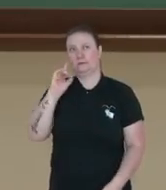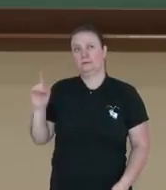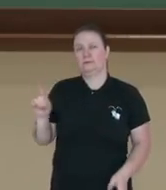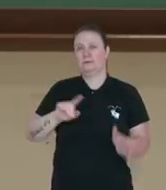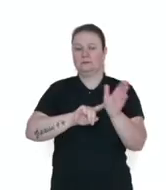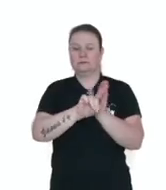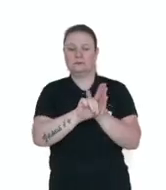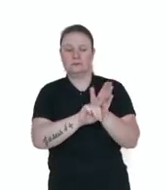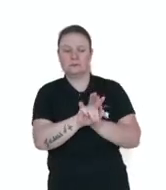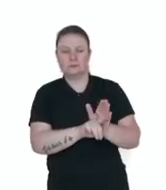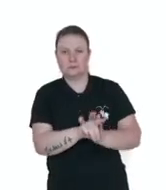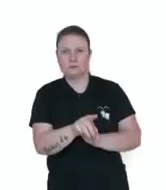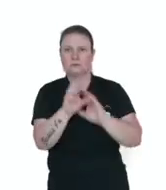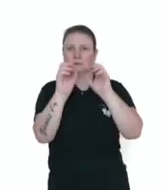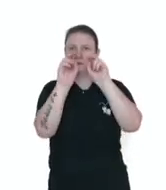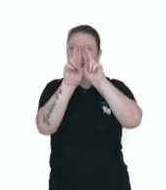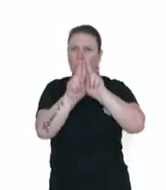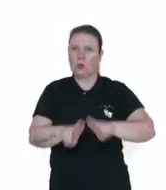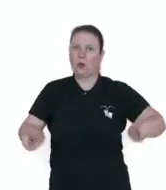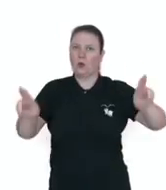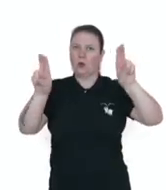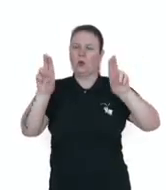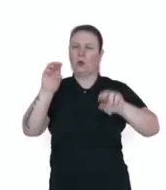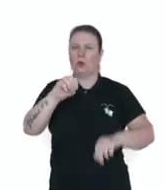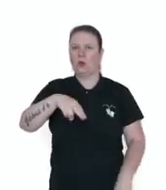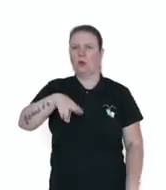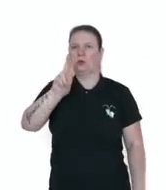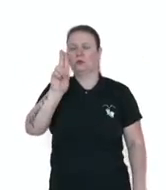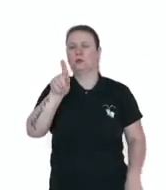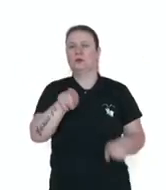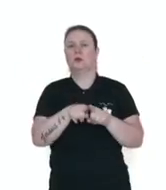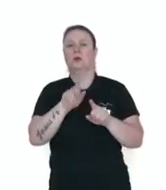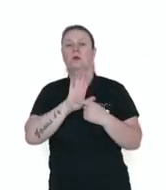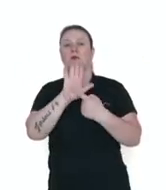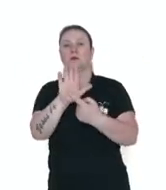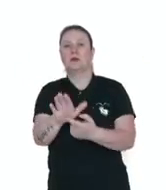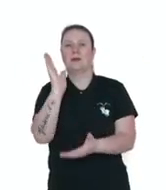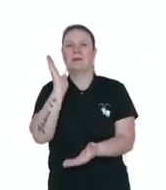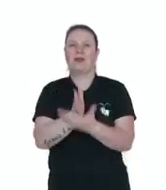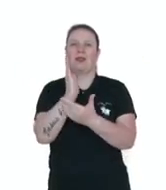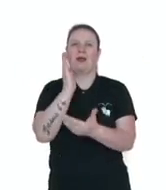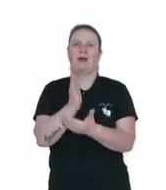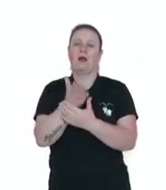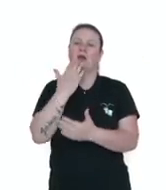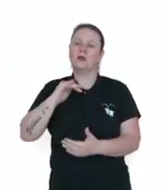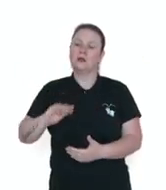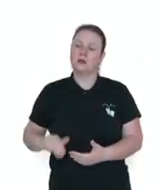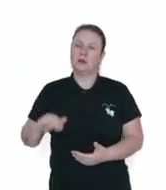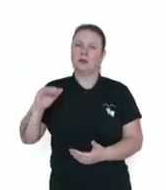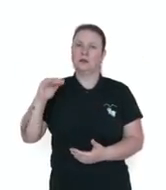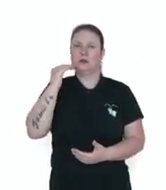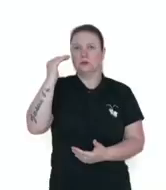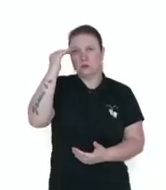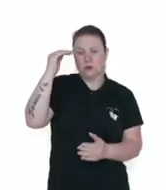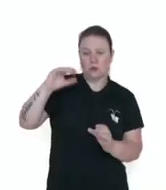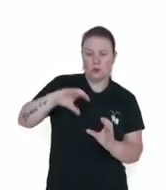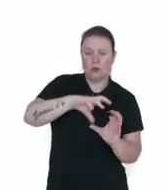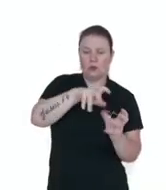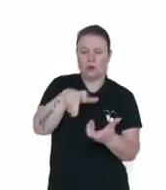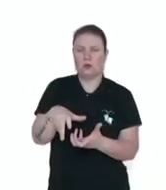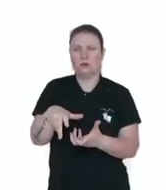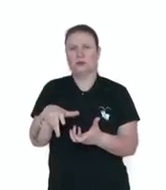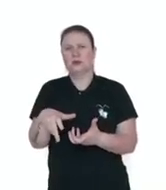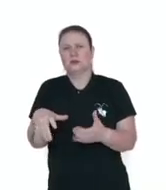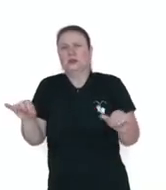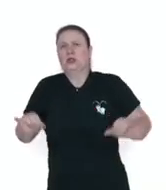pesquisa da Organização das Nações Unidas, ONU, apontou que metade das crianças e jovens do mundo foi vítima de bullying em algum